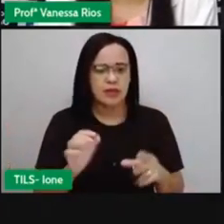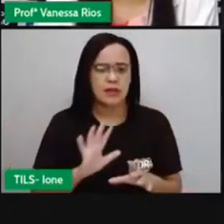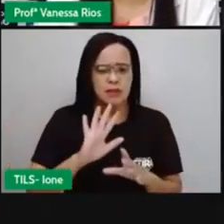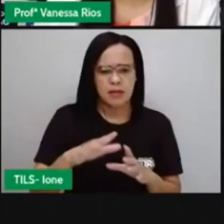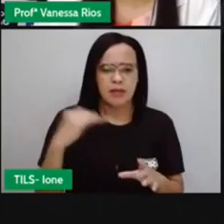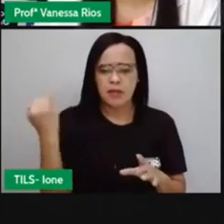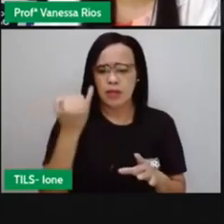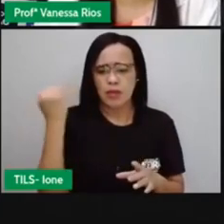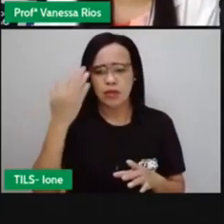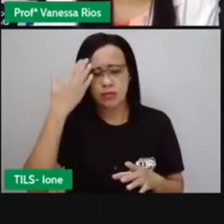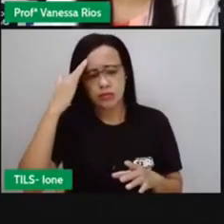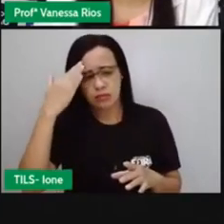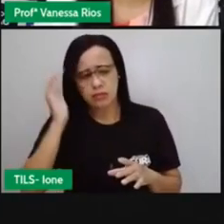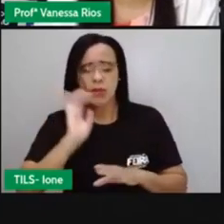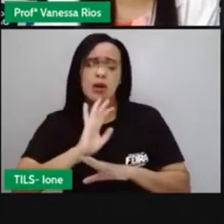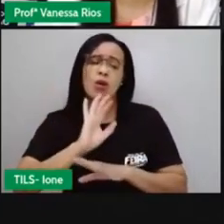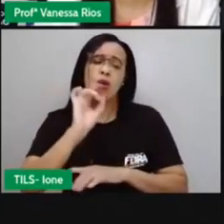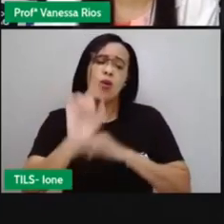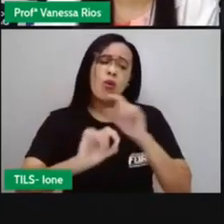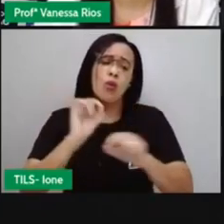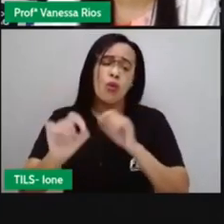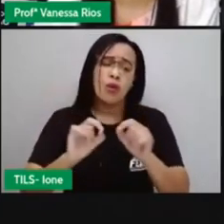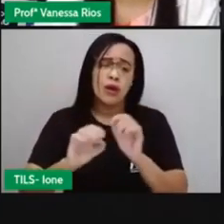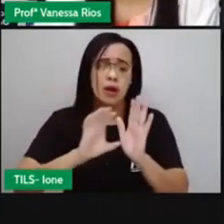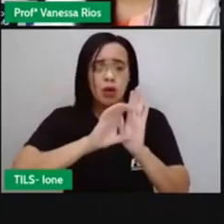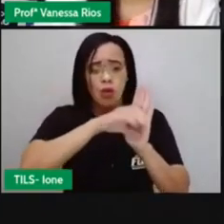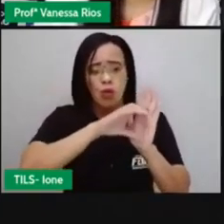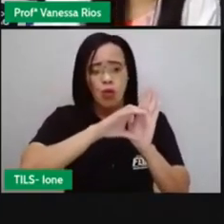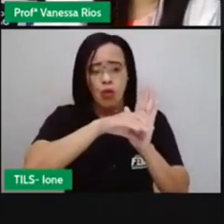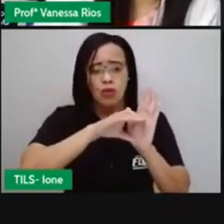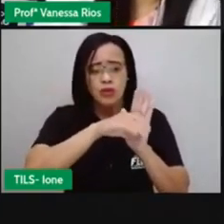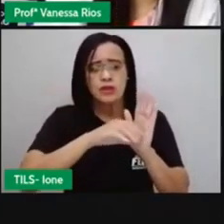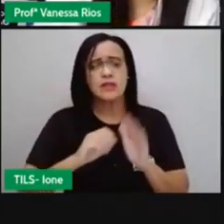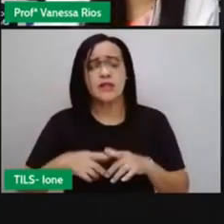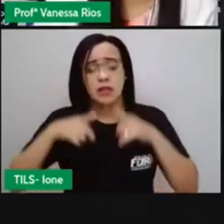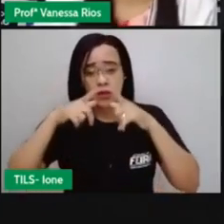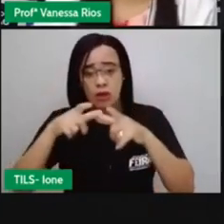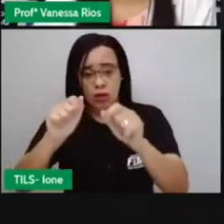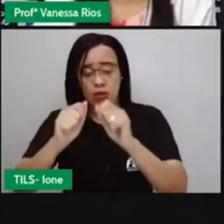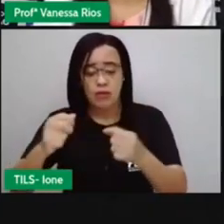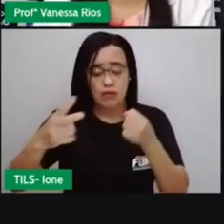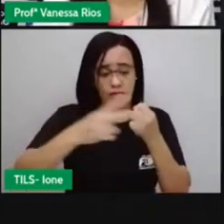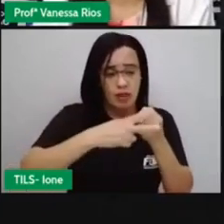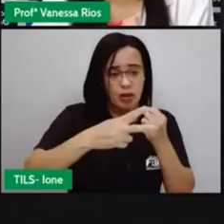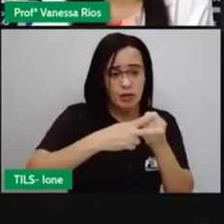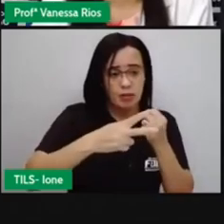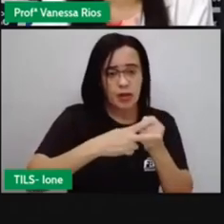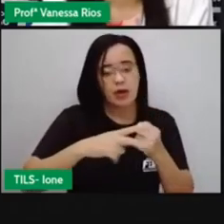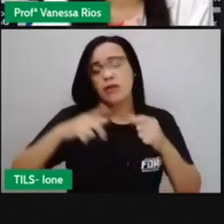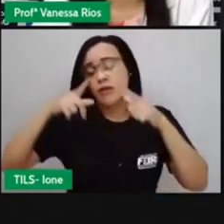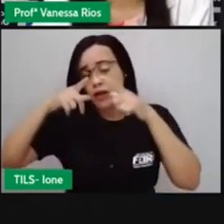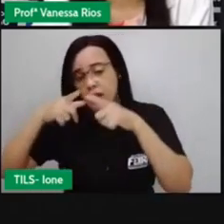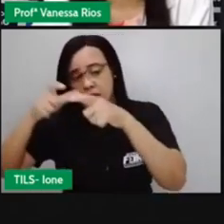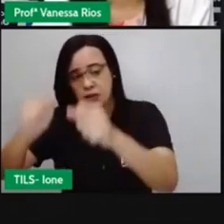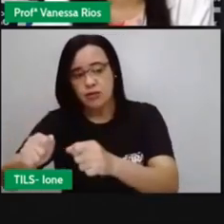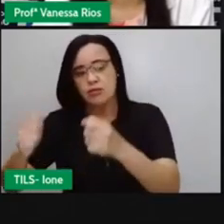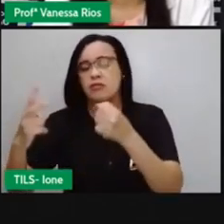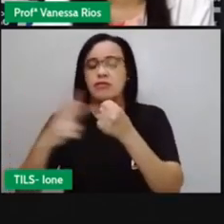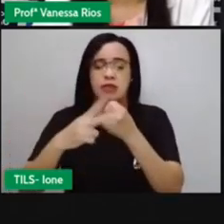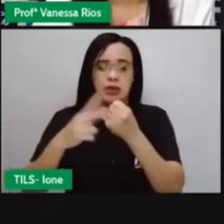o conceito ou a definição do que é linguagem verbal e do que é linguagem não verbal.